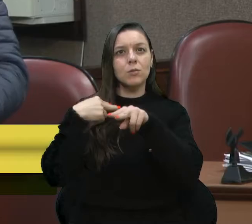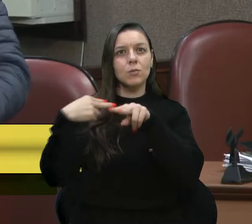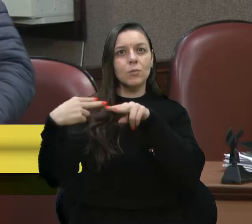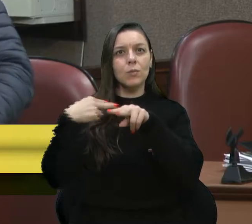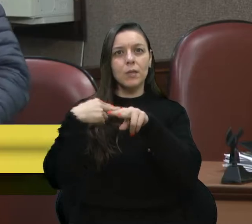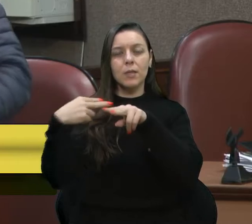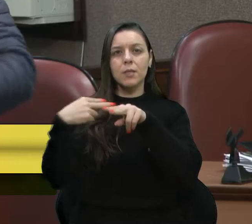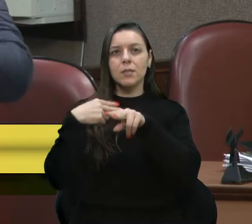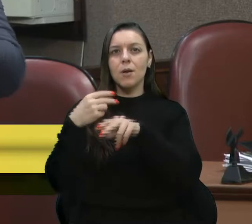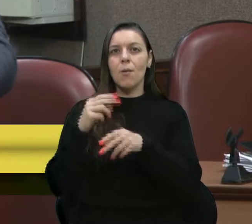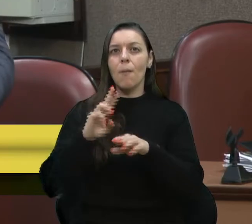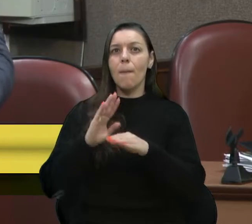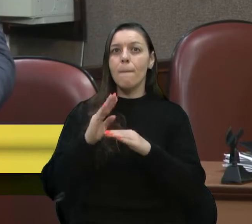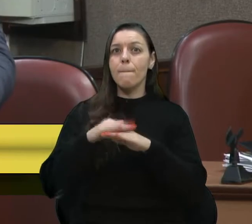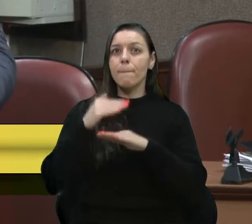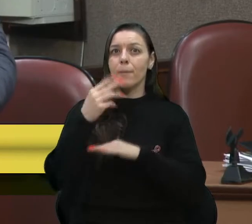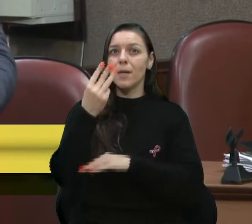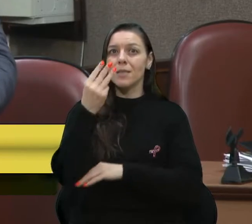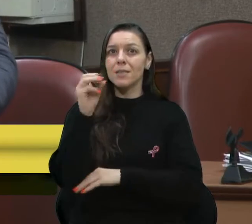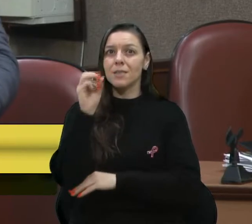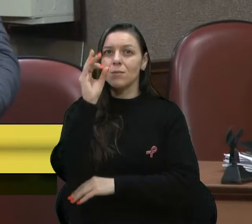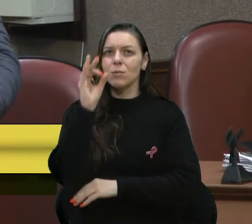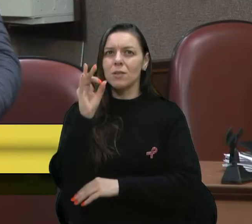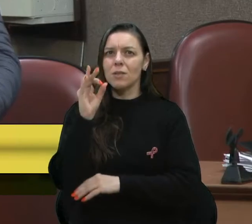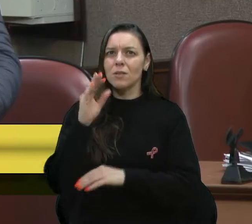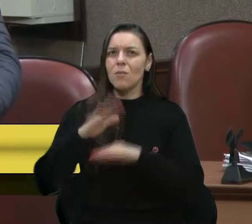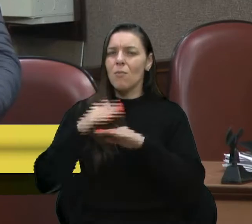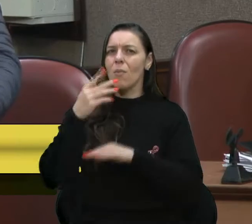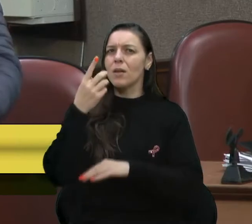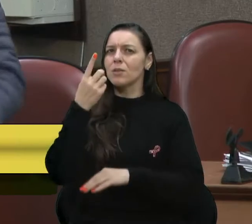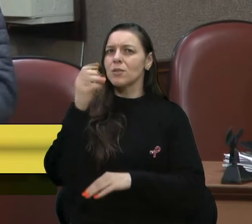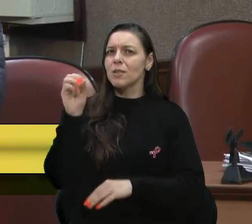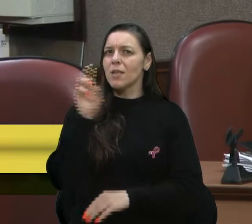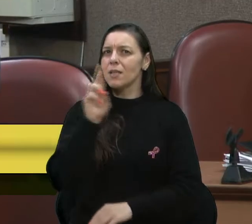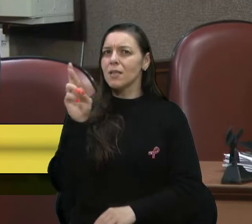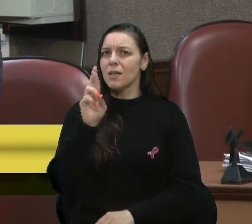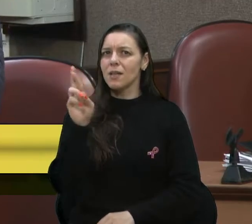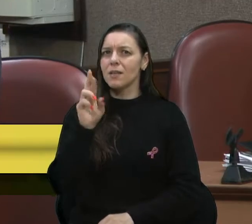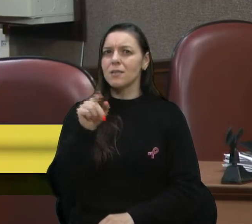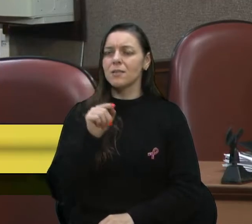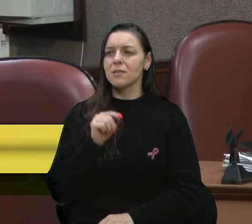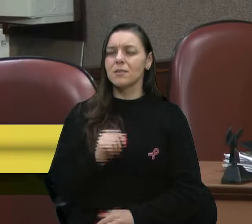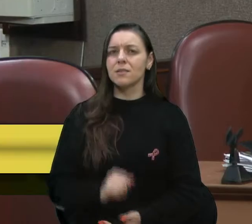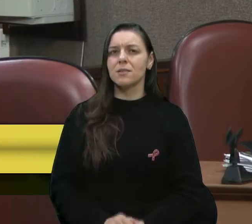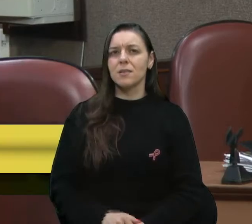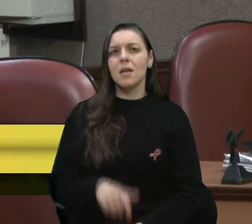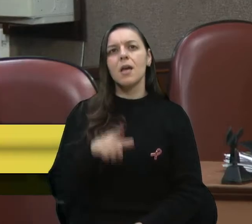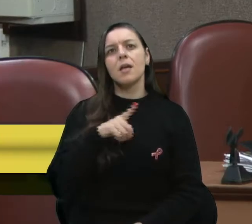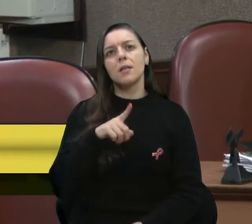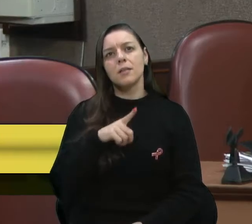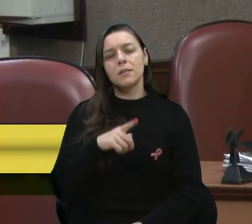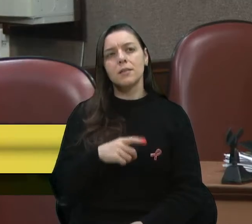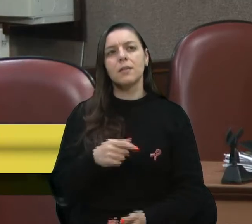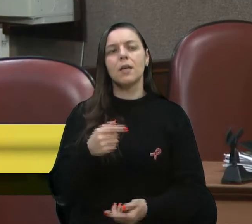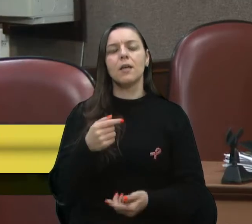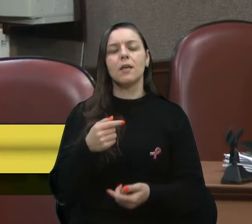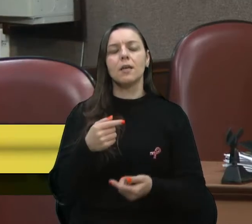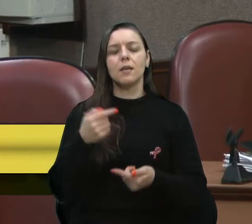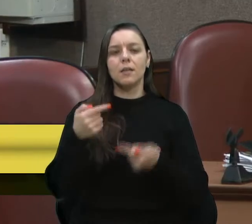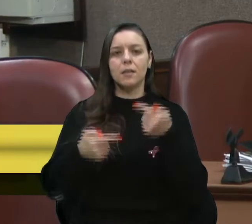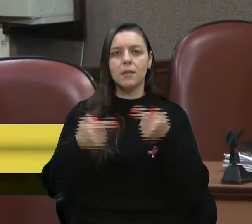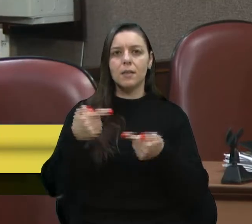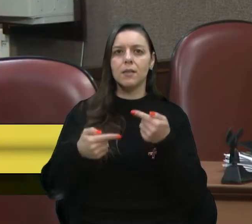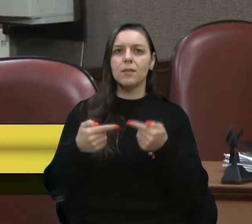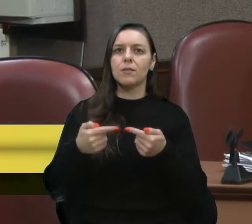30%, nós vamos passar dos R$ 10,00, com certeza. E ainda, muito que eu debati dentro desta casa,